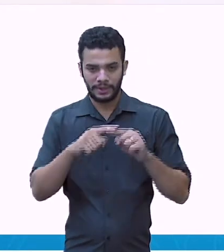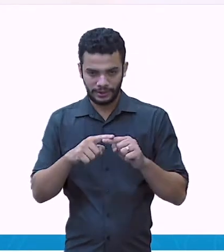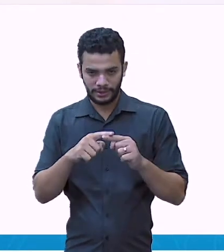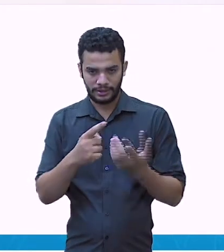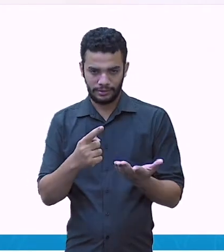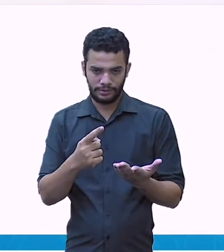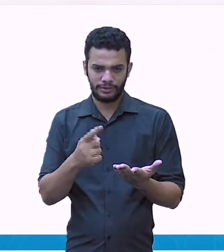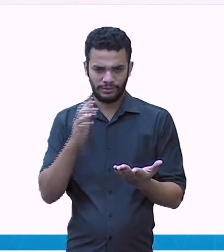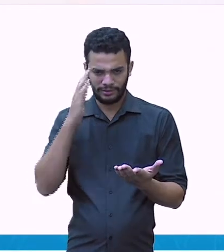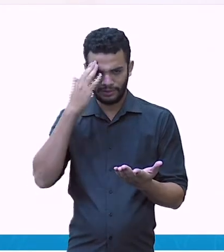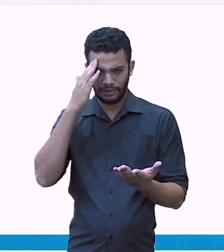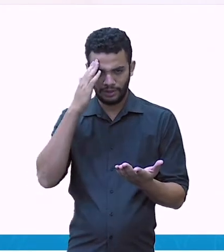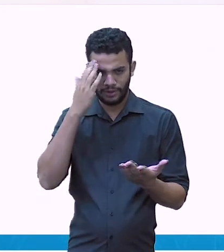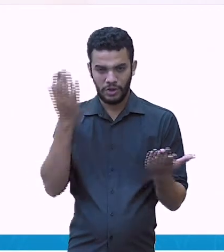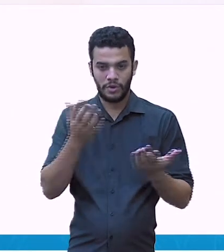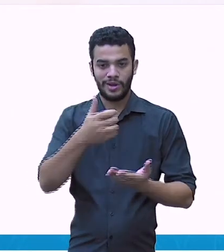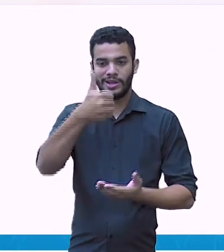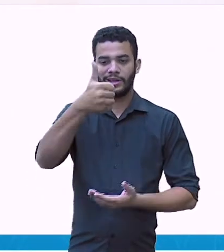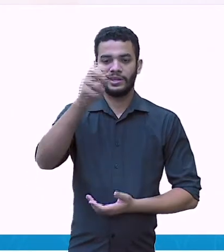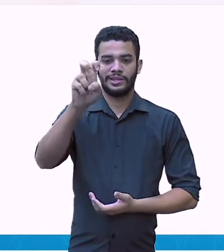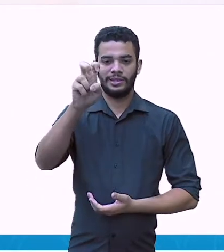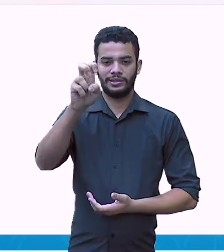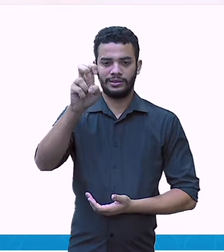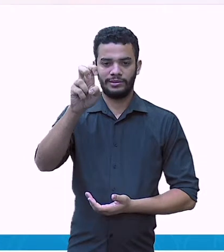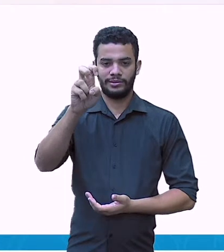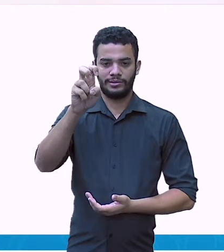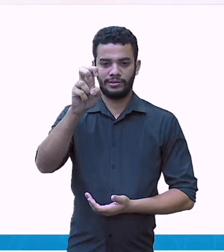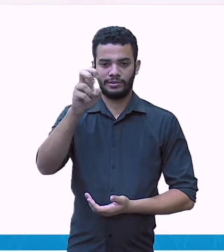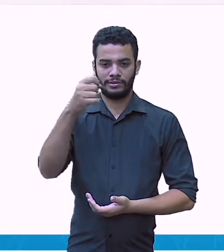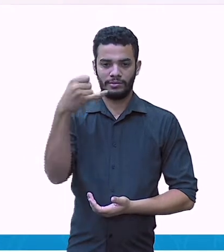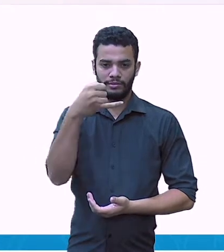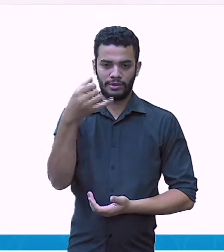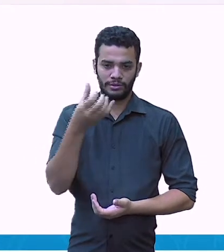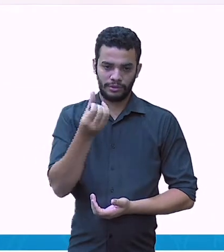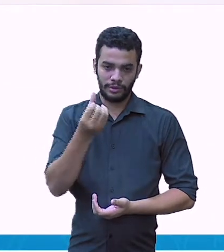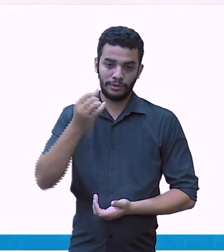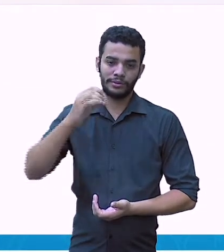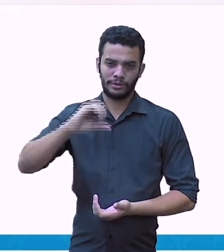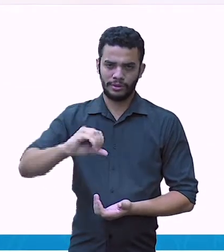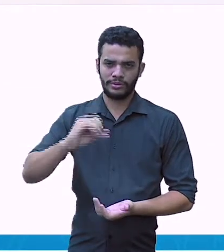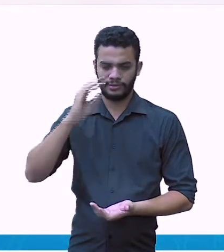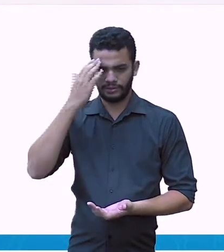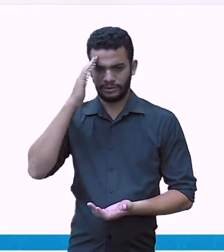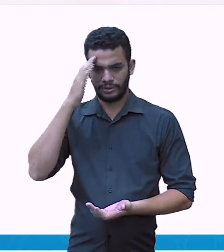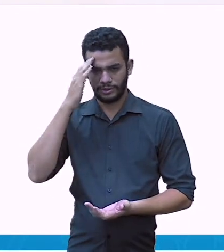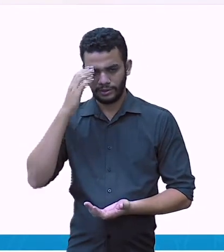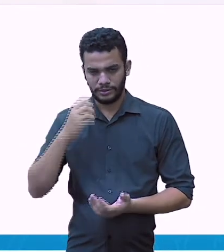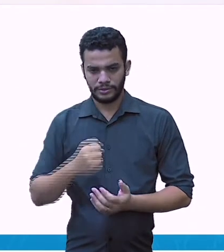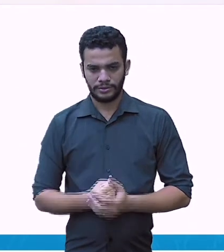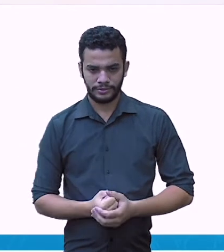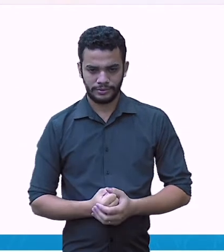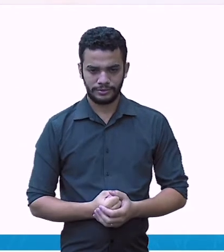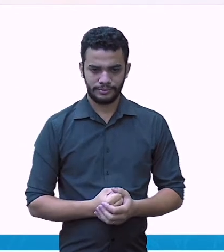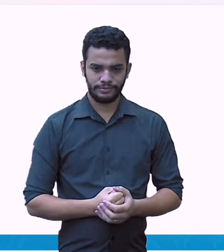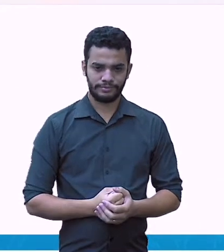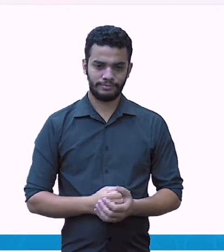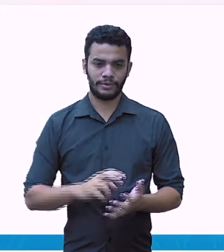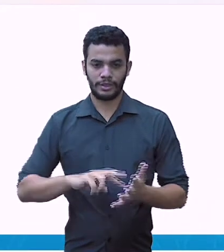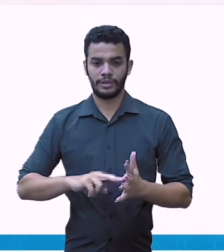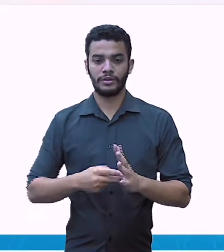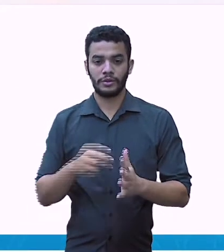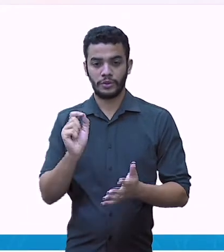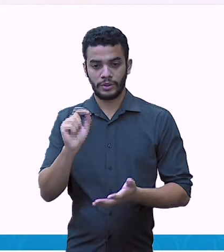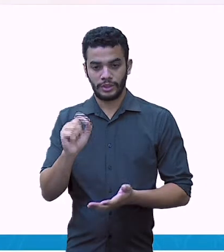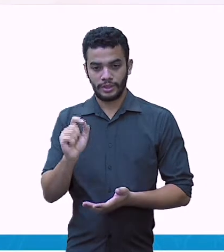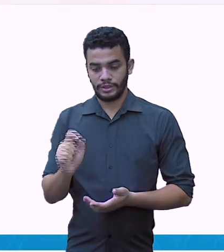0. Então, quanto Daniel gastou a mais que Ana? Olha aqui o valor, ó. Daniel gastou a